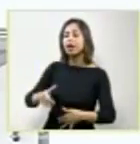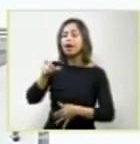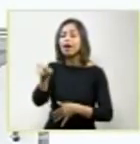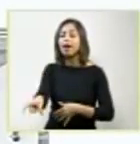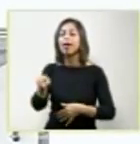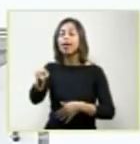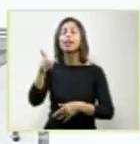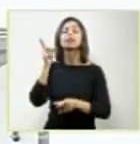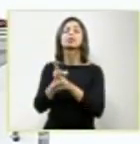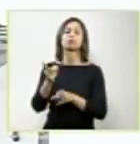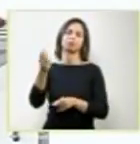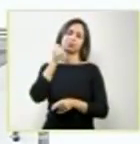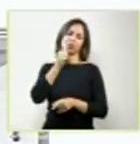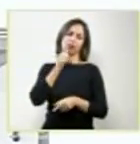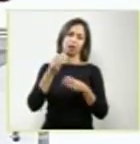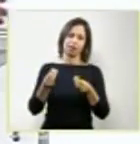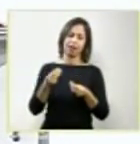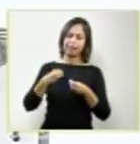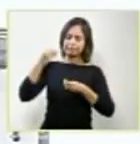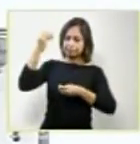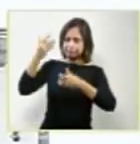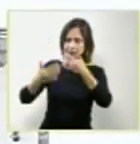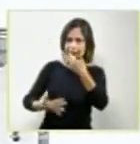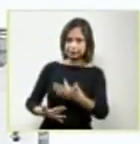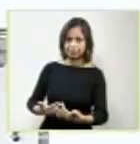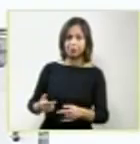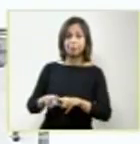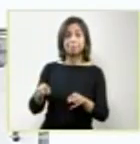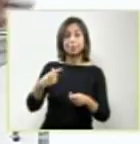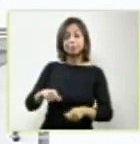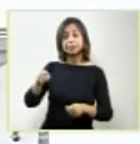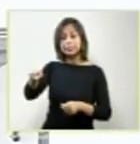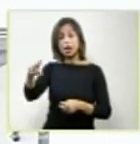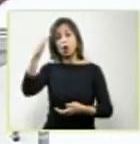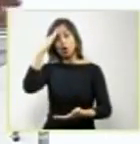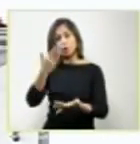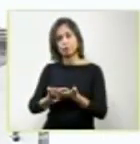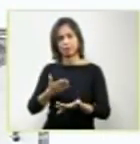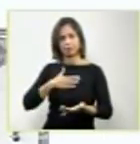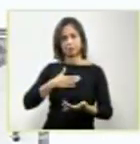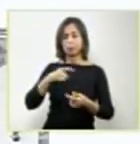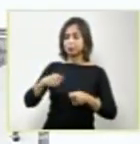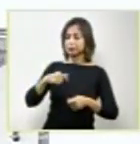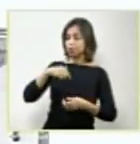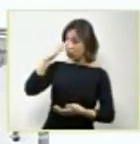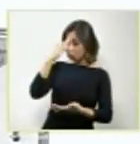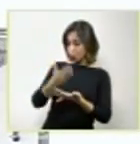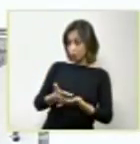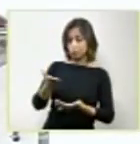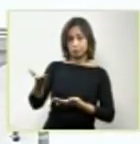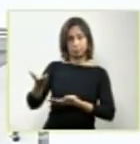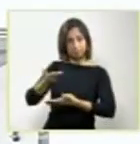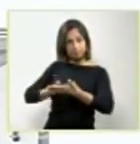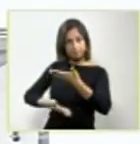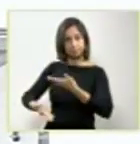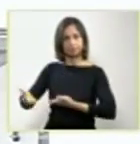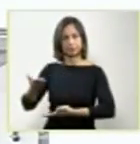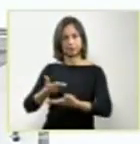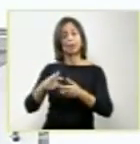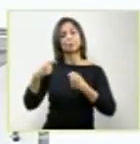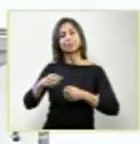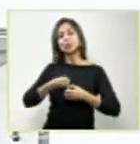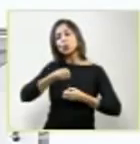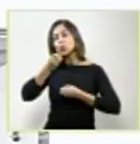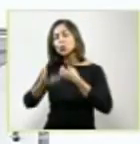-versa, porque não há medicina sem confiança. E não há confiança sem confidência. Então, nesse momento